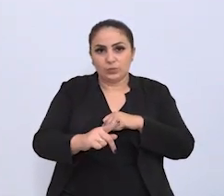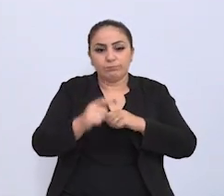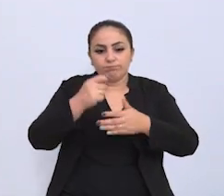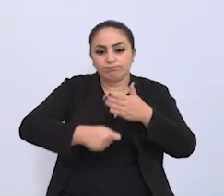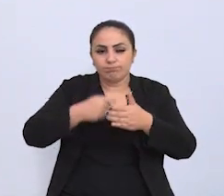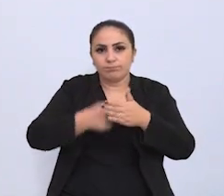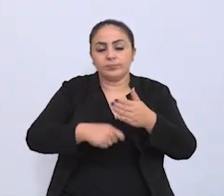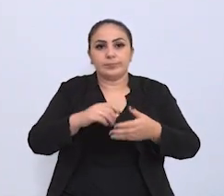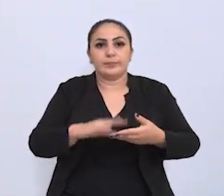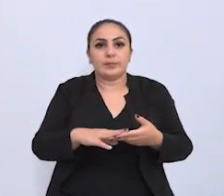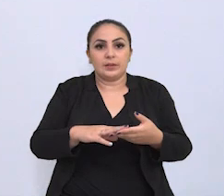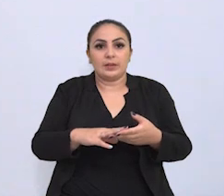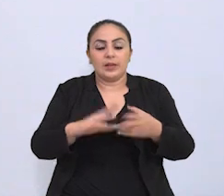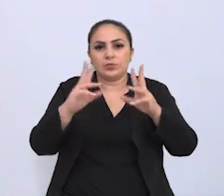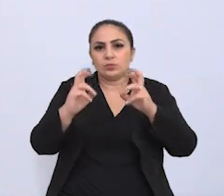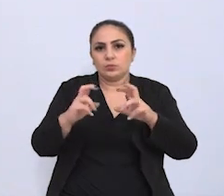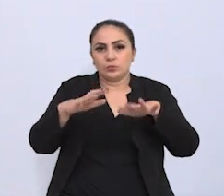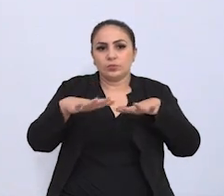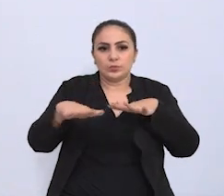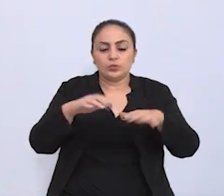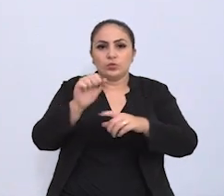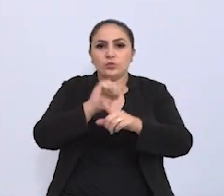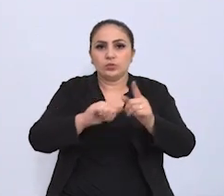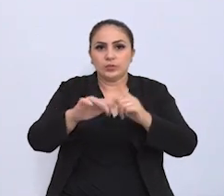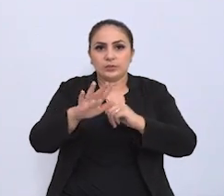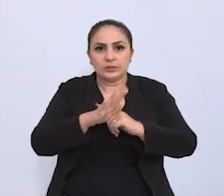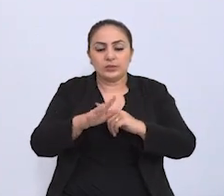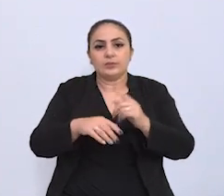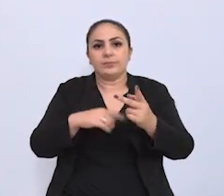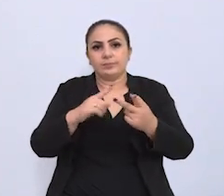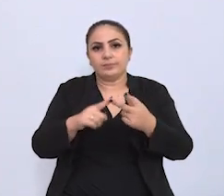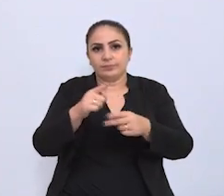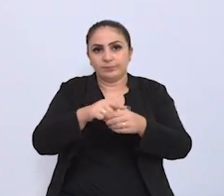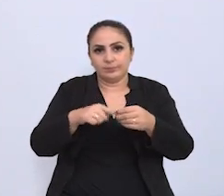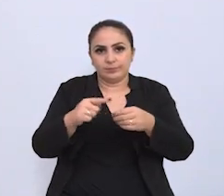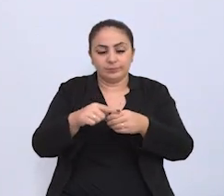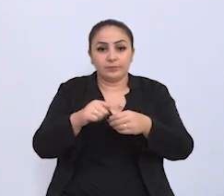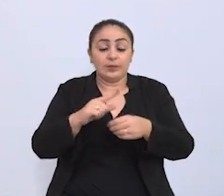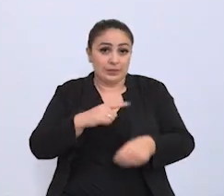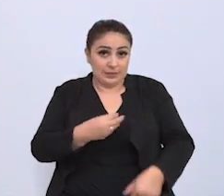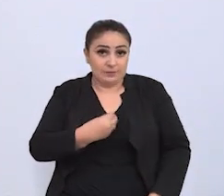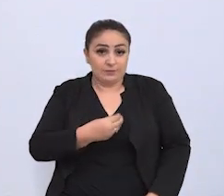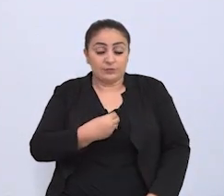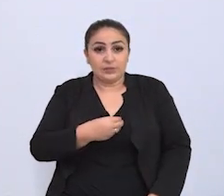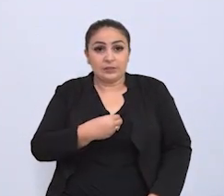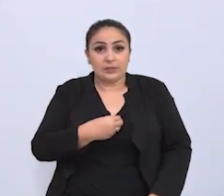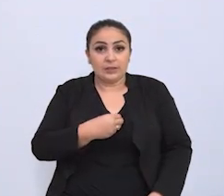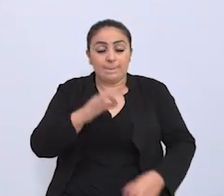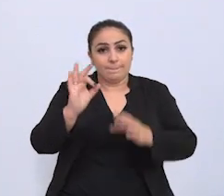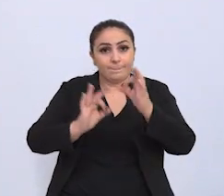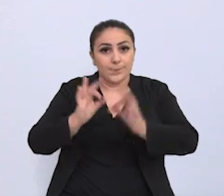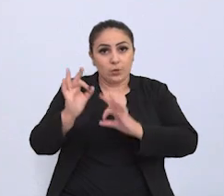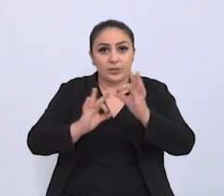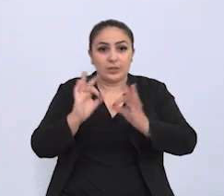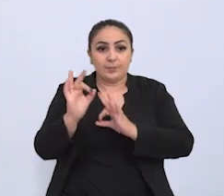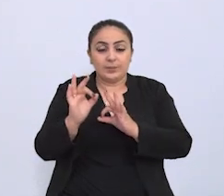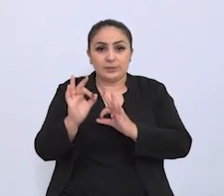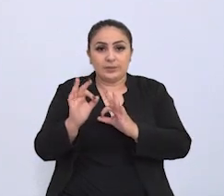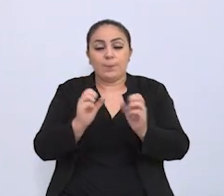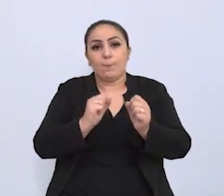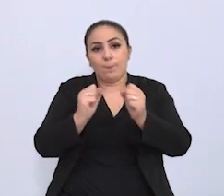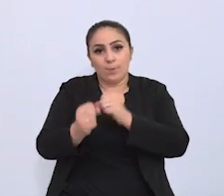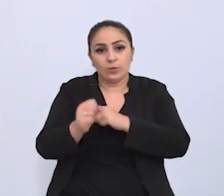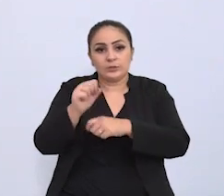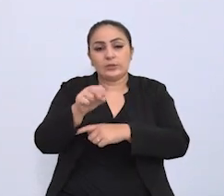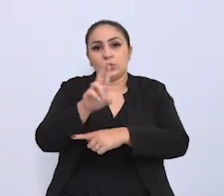pujante questão da mobilidade social mobilidade urbana existem programas